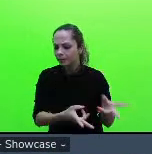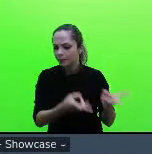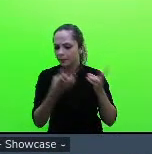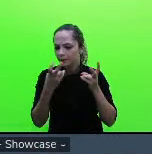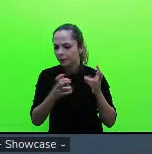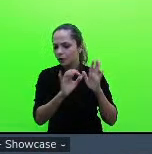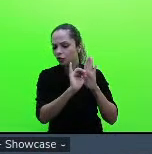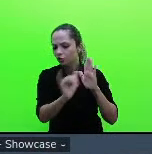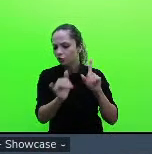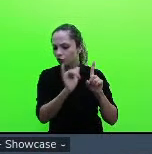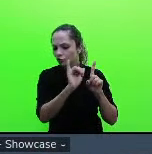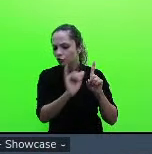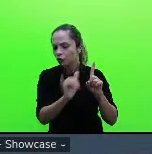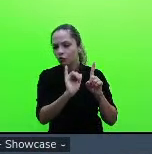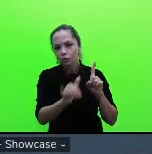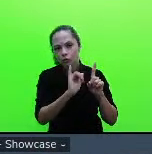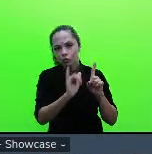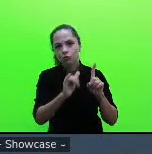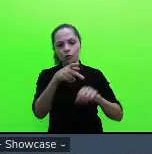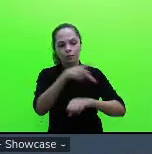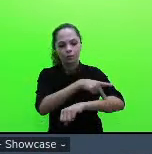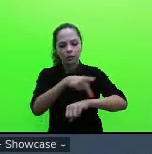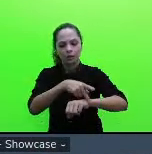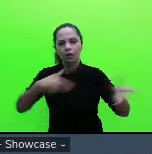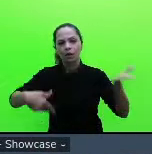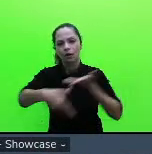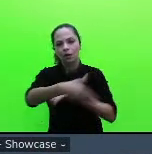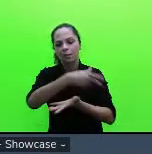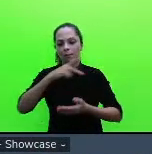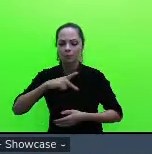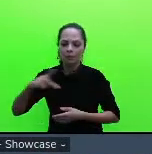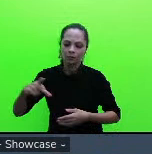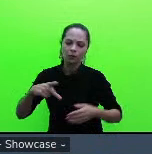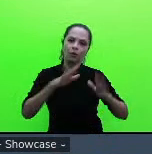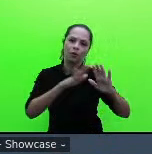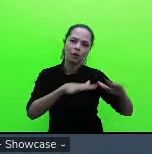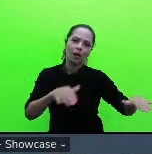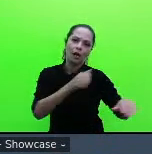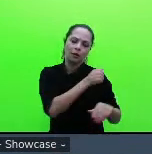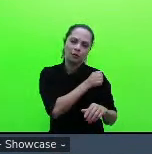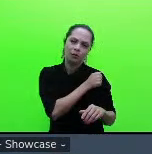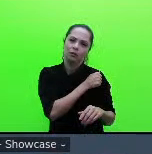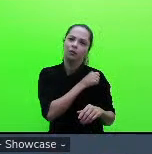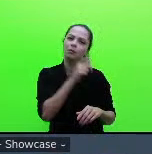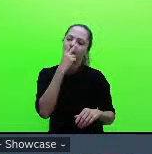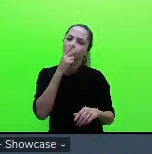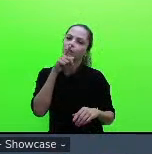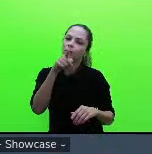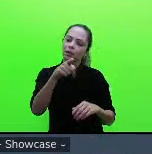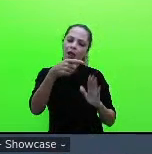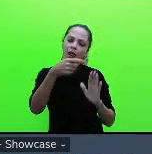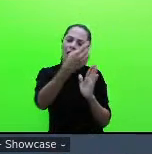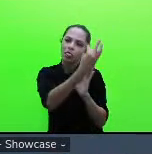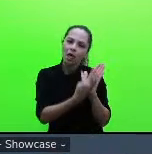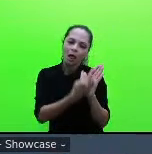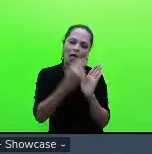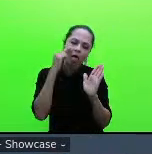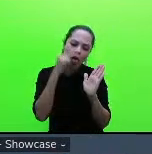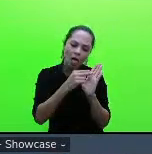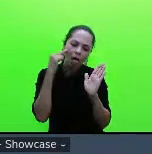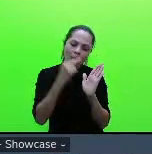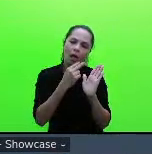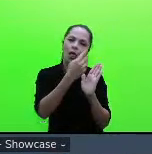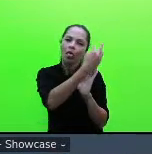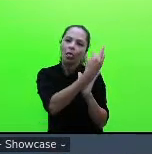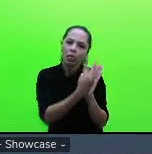professor e aluno e aí você ficou presa no texto por isso que eu estou perguntando se vocês também não